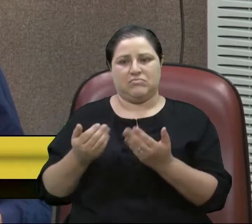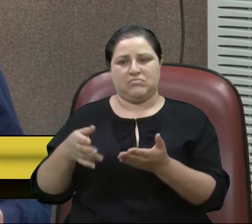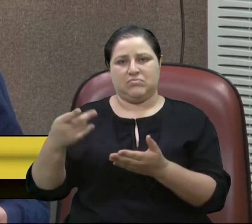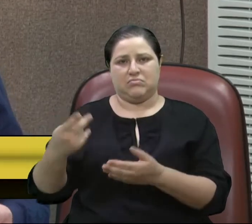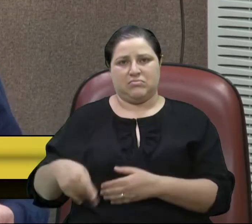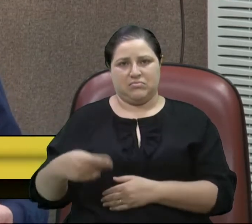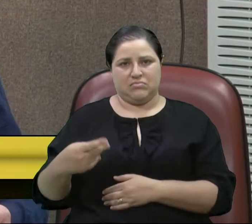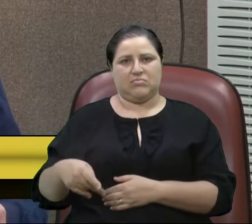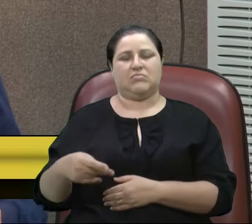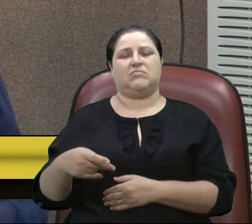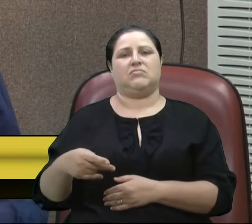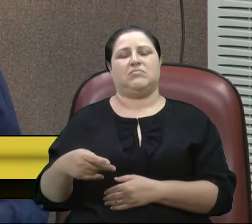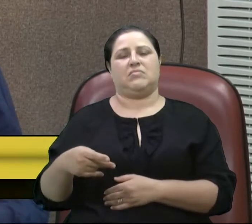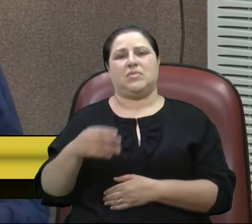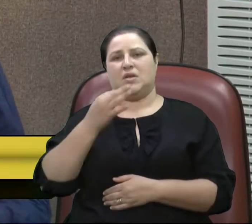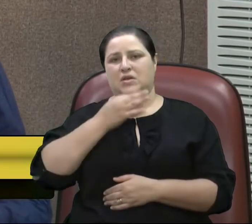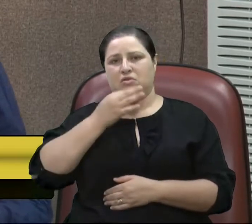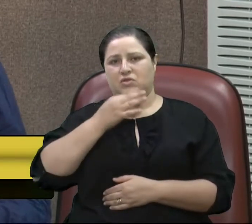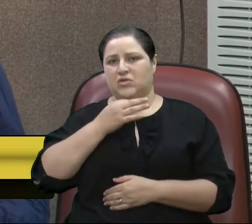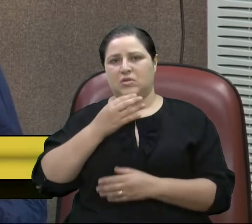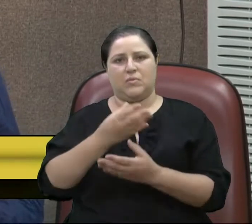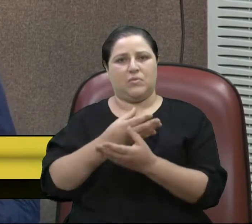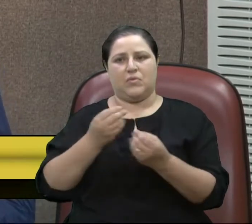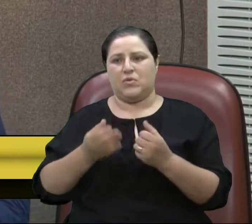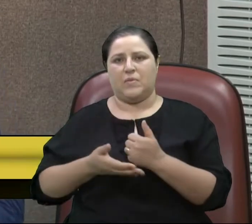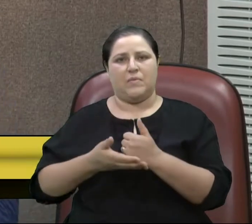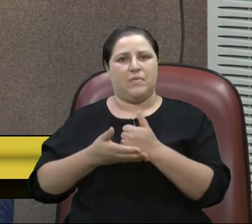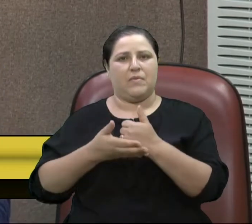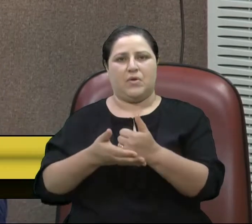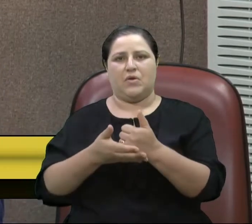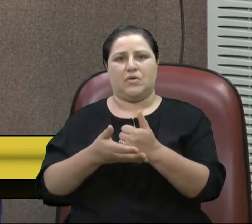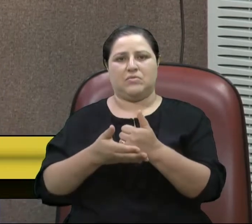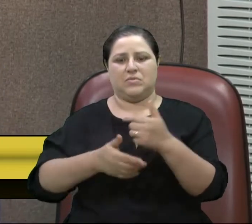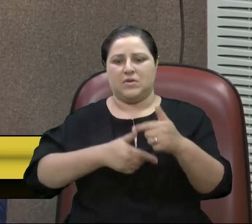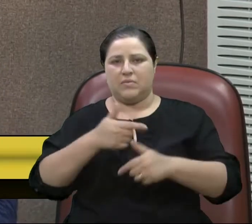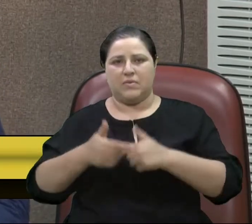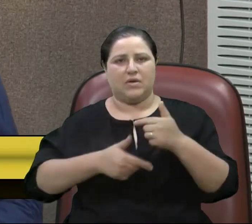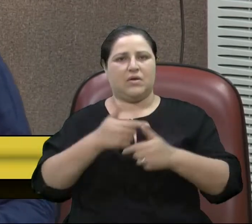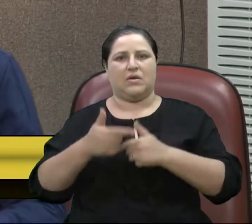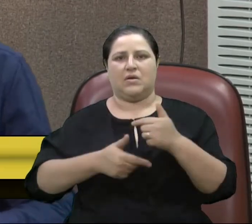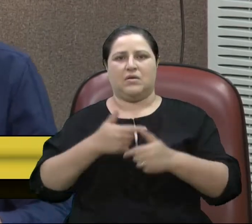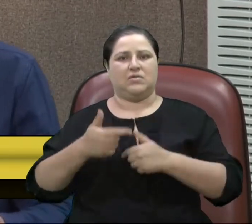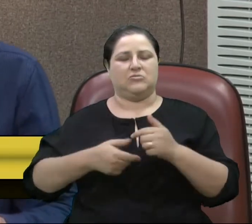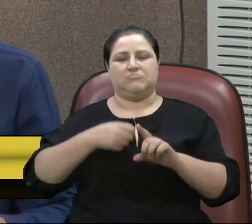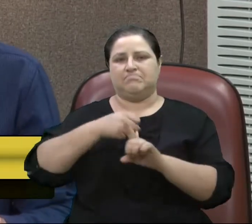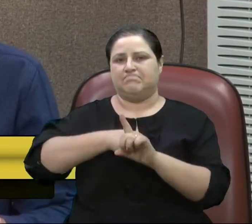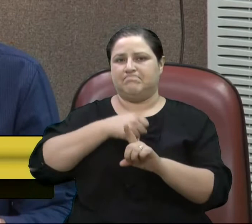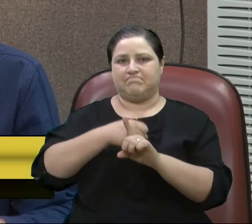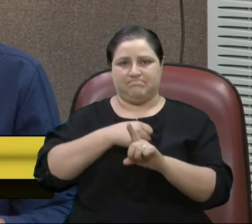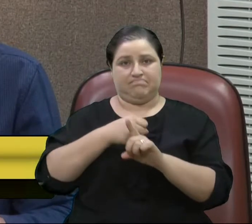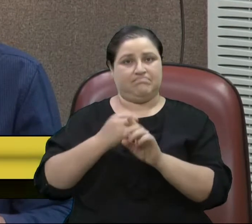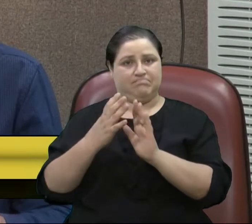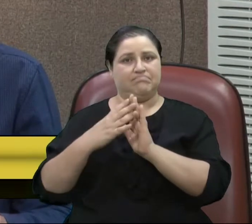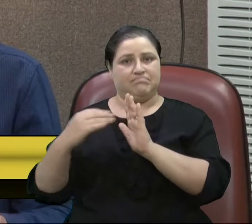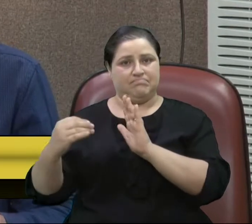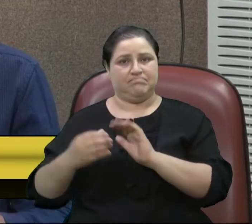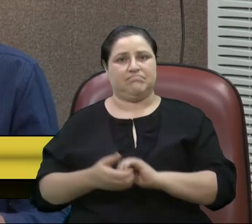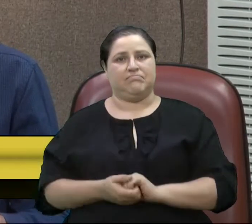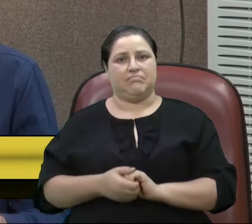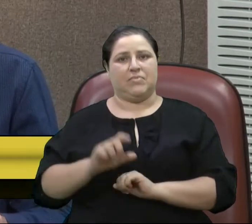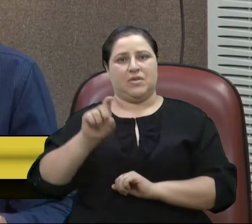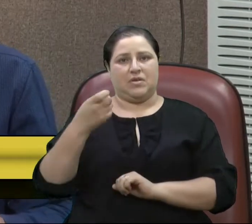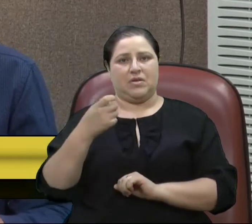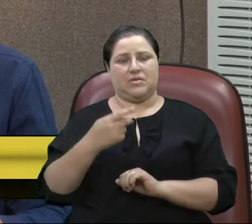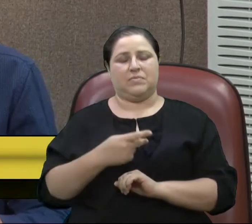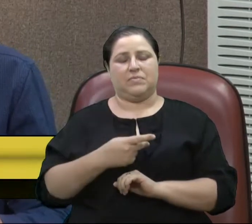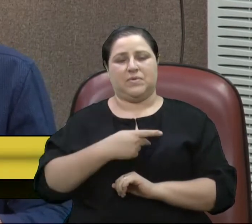uma imensa contribuição em um exemplo de dedicação. Moacir presidiu a Associação de Moradores